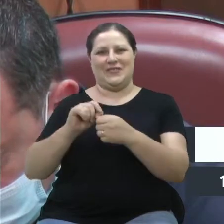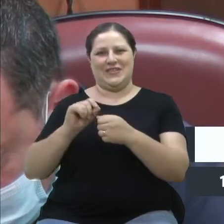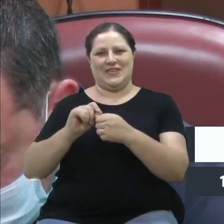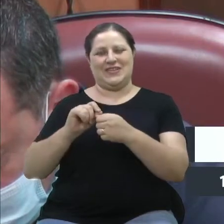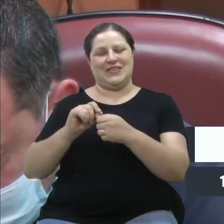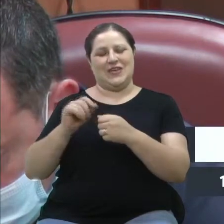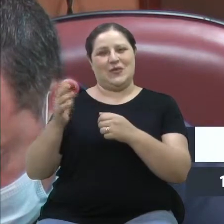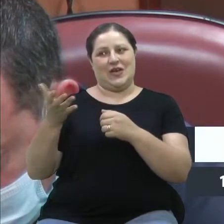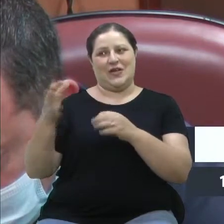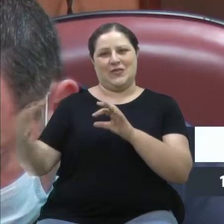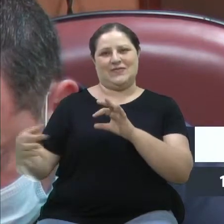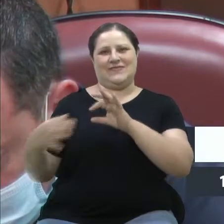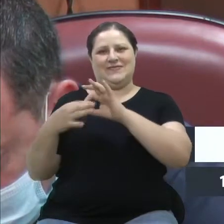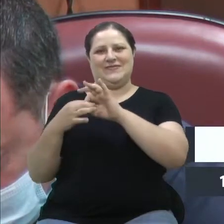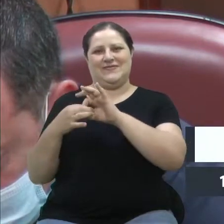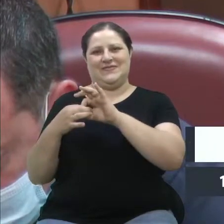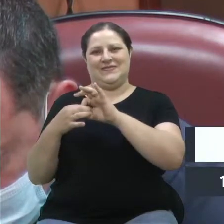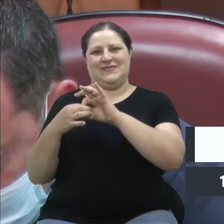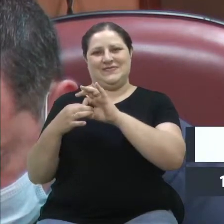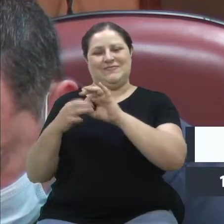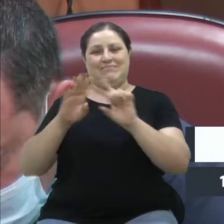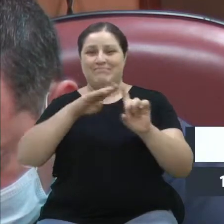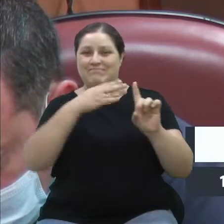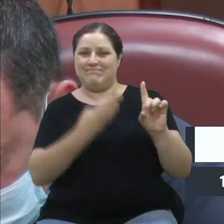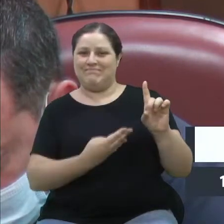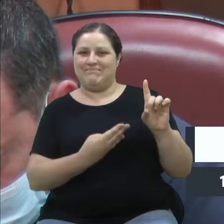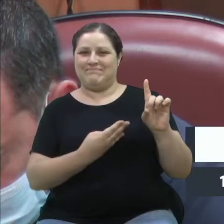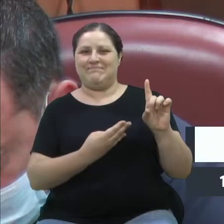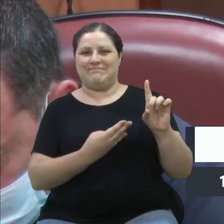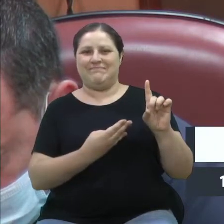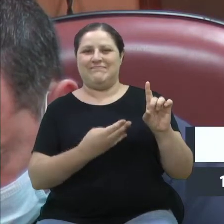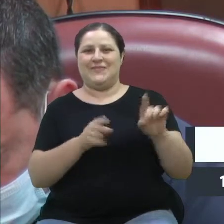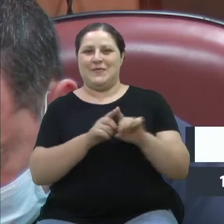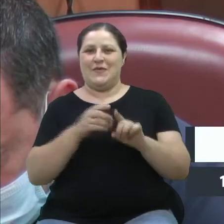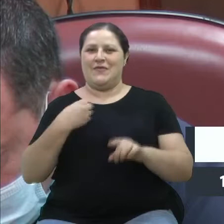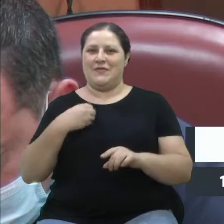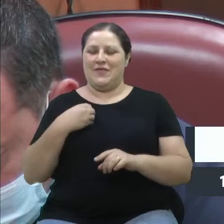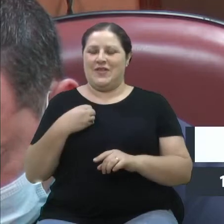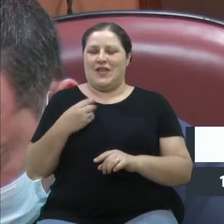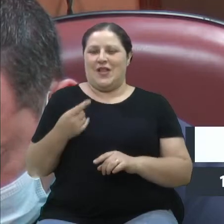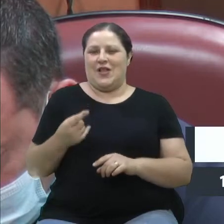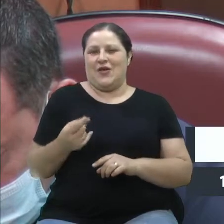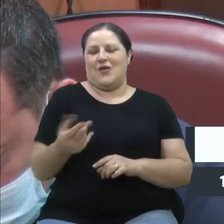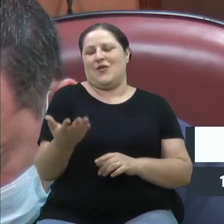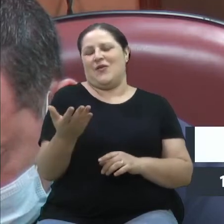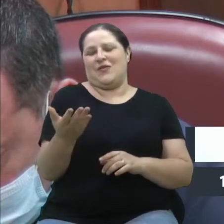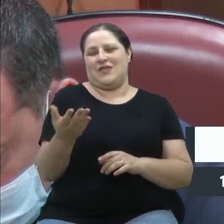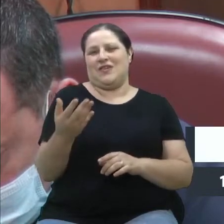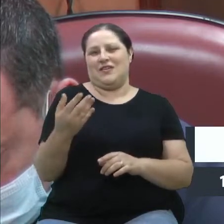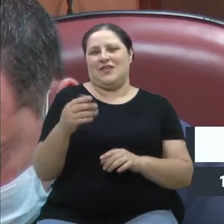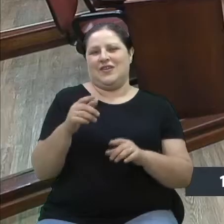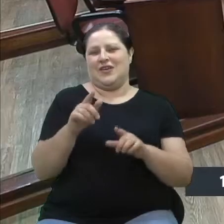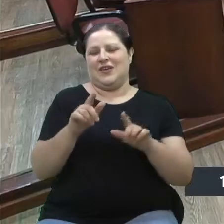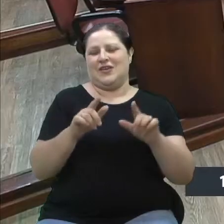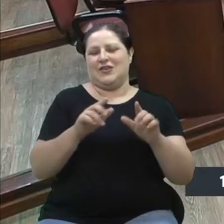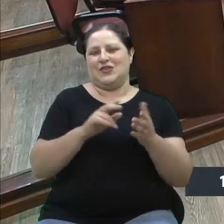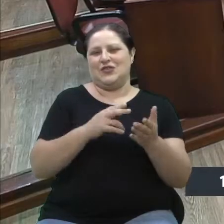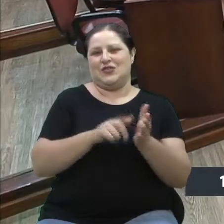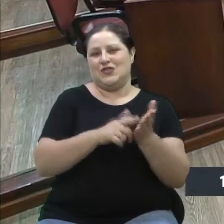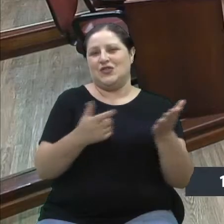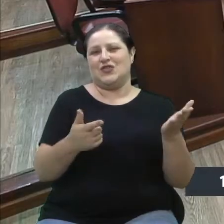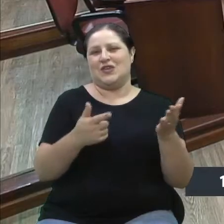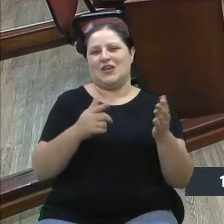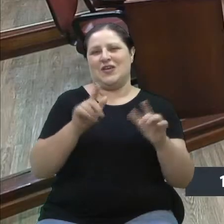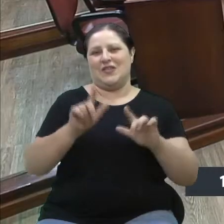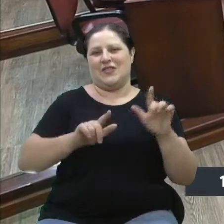gostaria de me associar a esse voto de congratulações e vida longa ao nosso Jornal do Uma parte, senhora vereadora. Obrigada, vereador